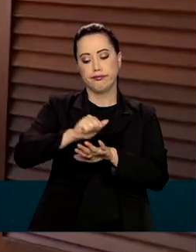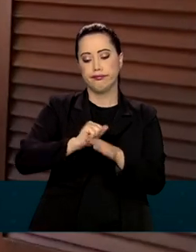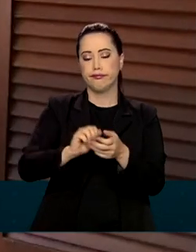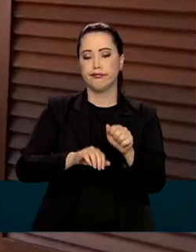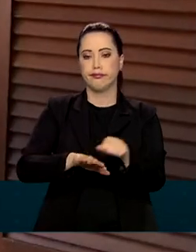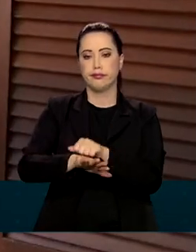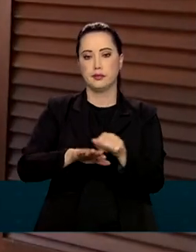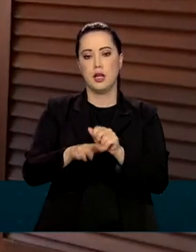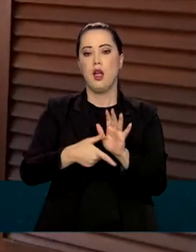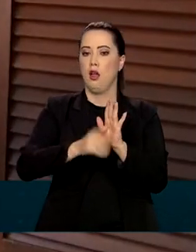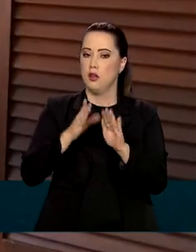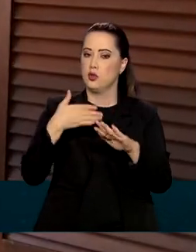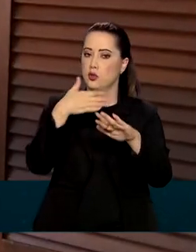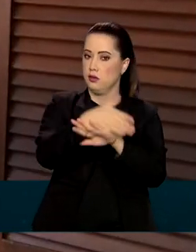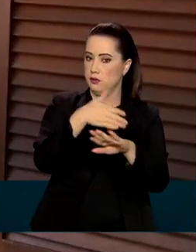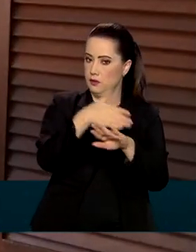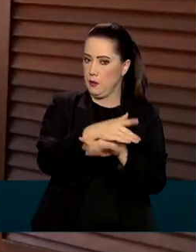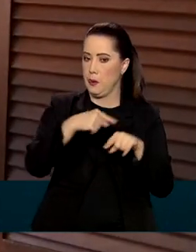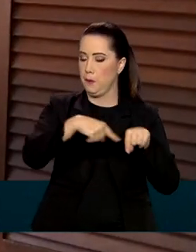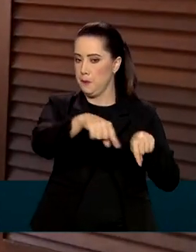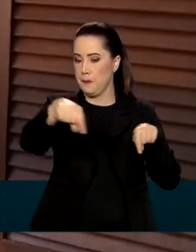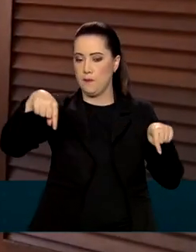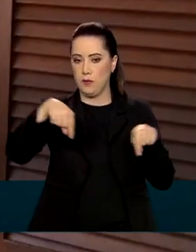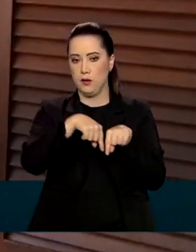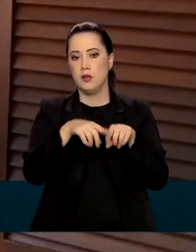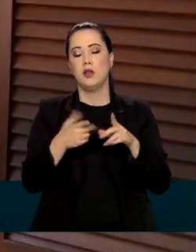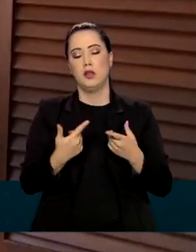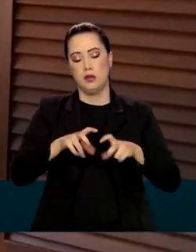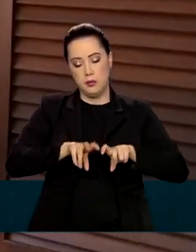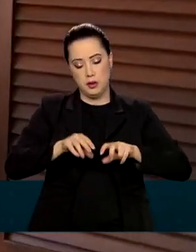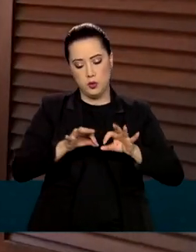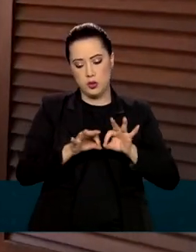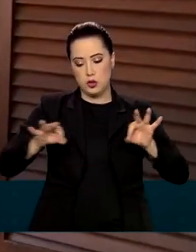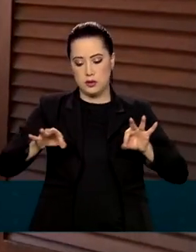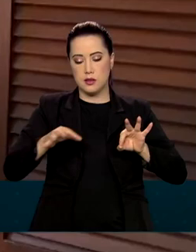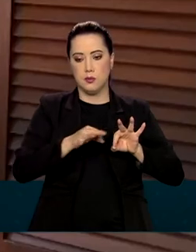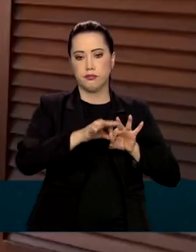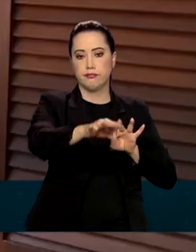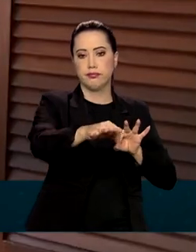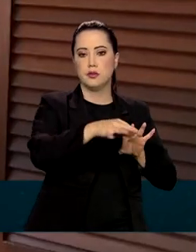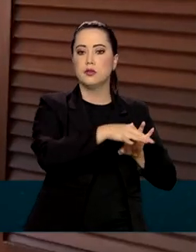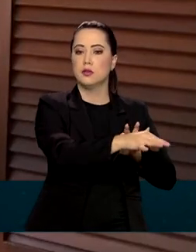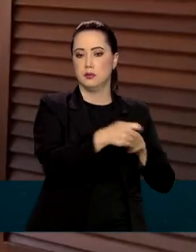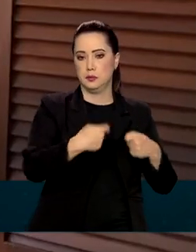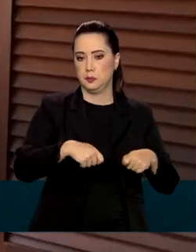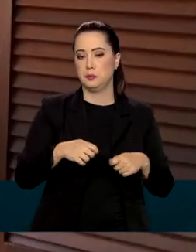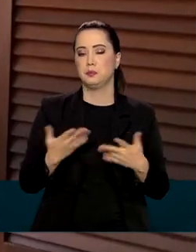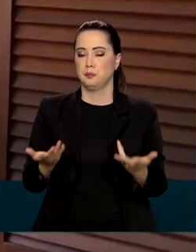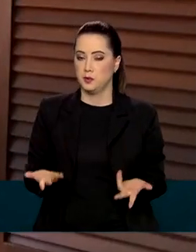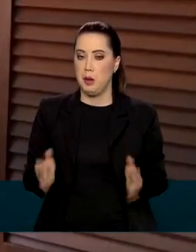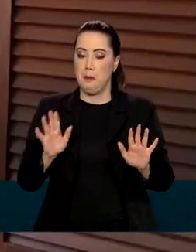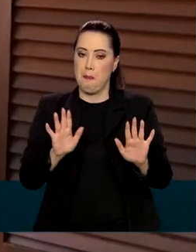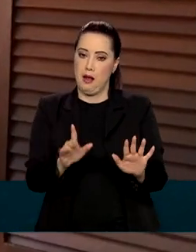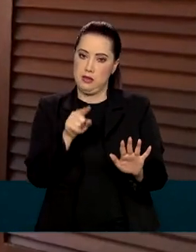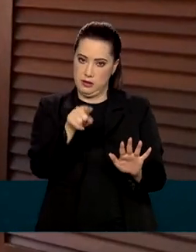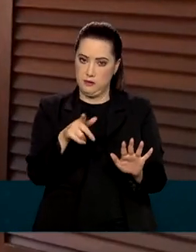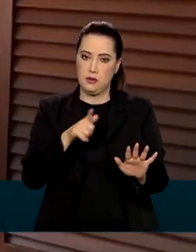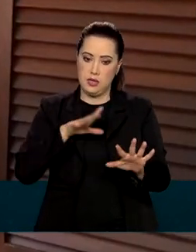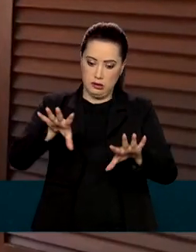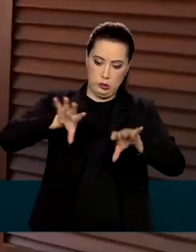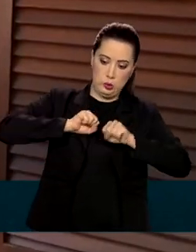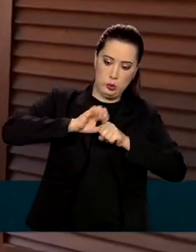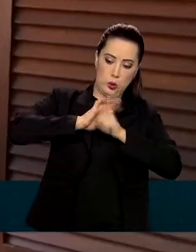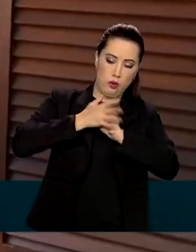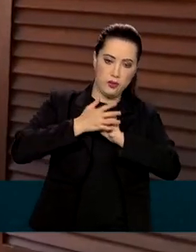mãos antes da entrada em sala e as carteiras terão o distanciamento exigido. Agora, se você pegou